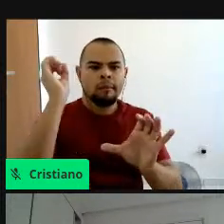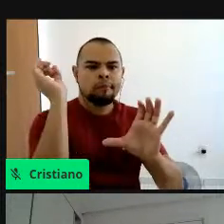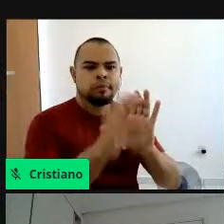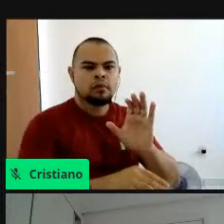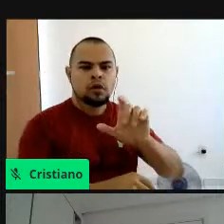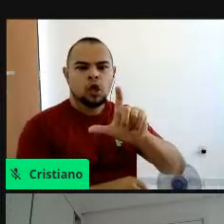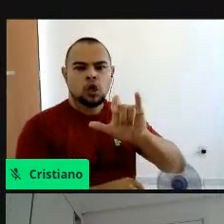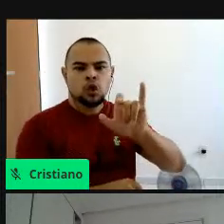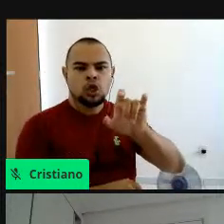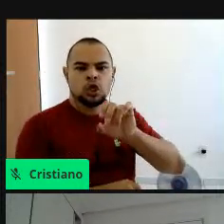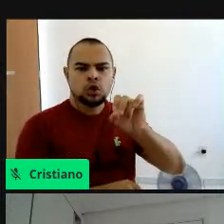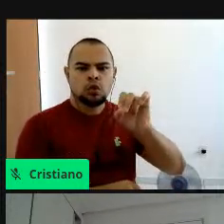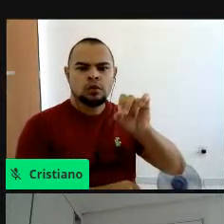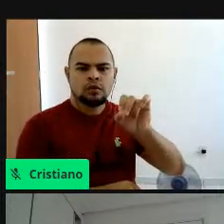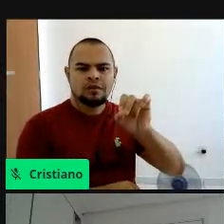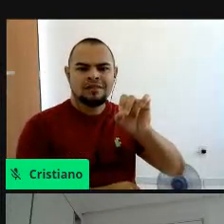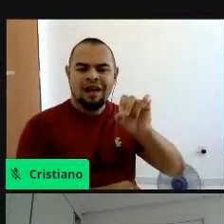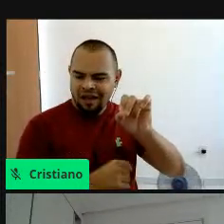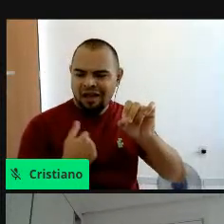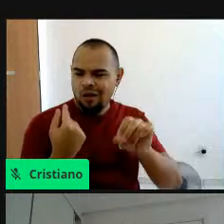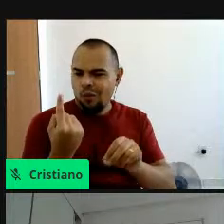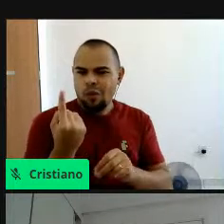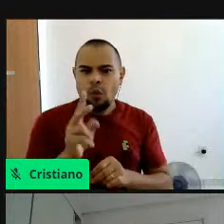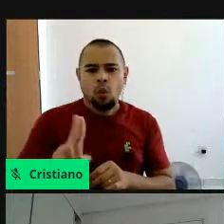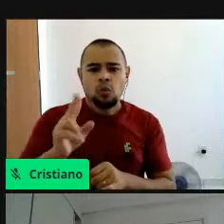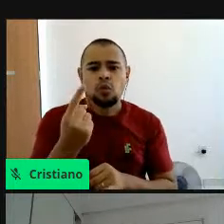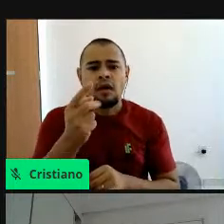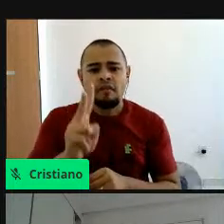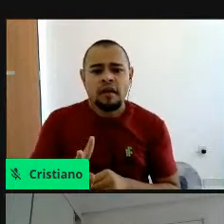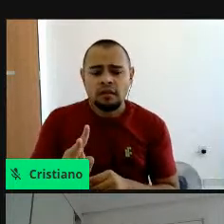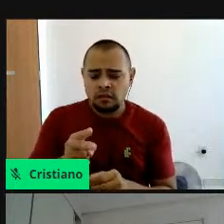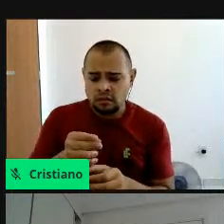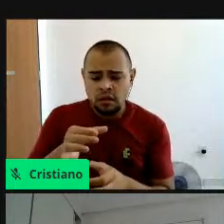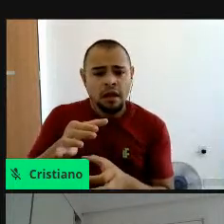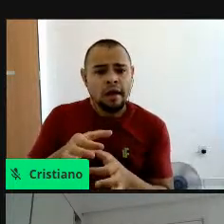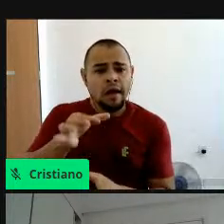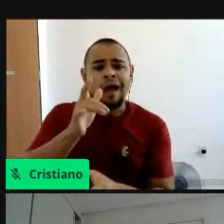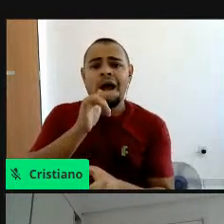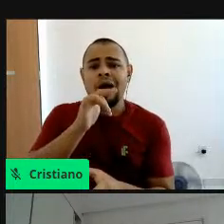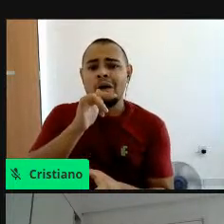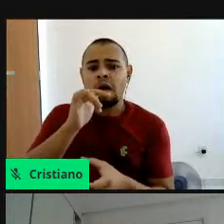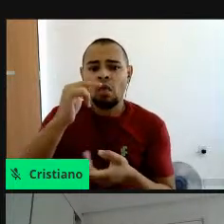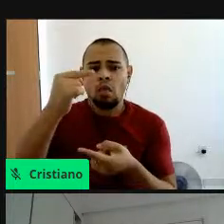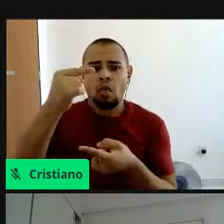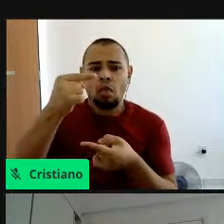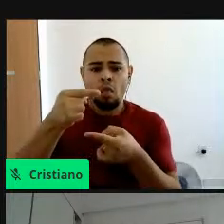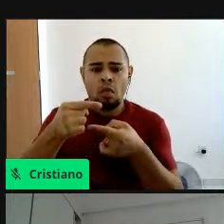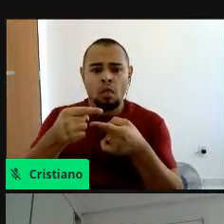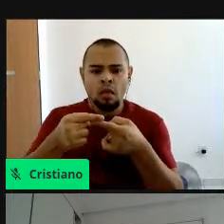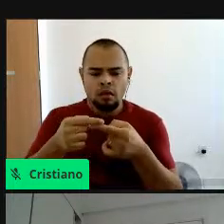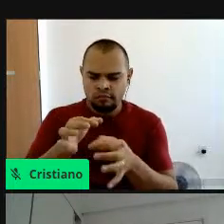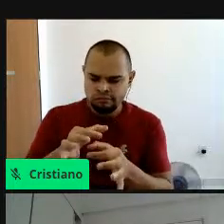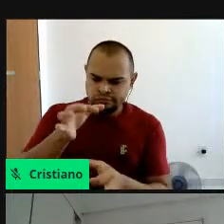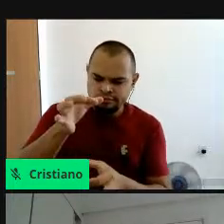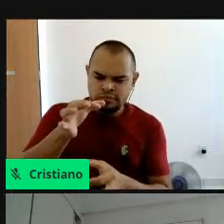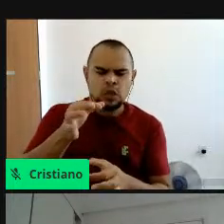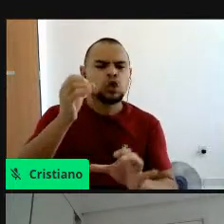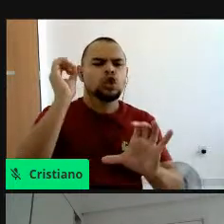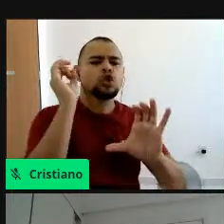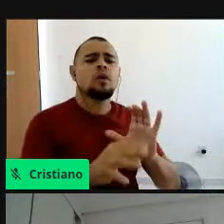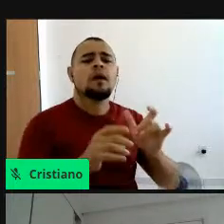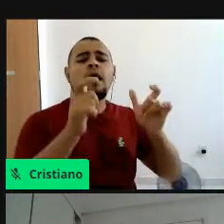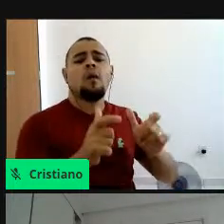garrafa de uso único, você usa para tomar ali em dez minutos e fica com aquele material, para onde ele vai, né,